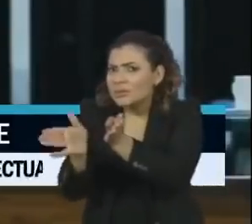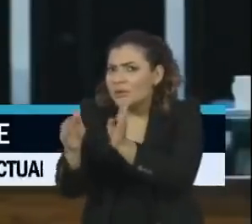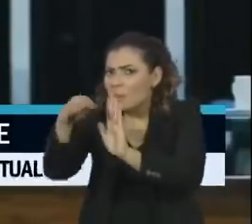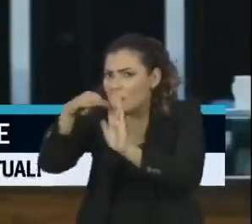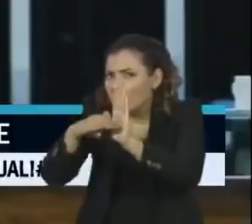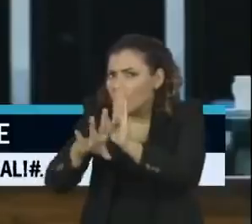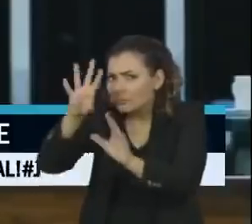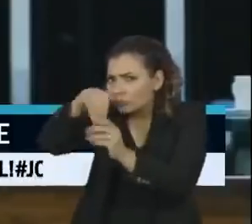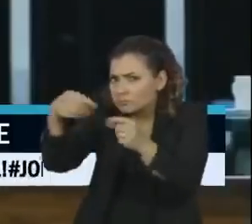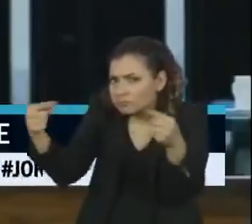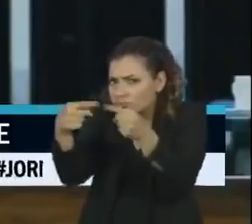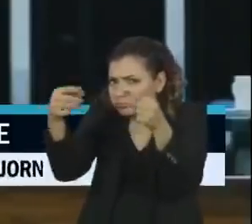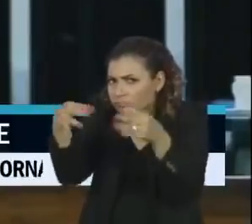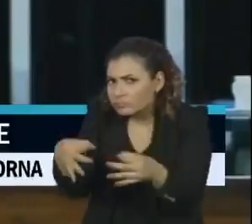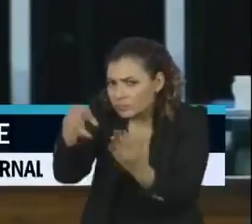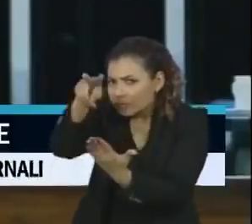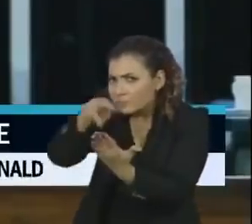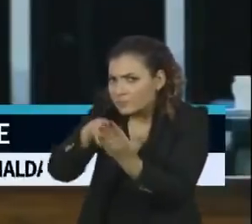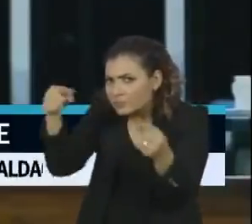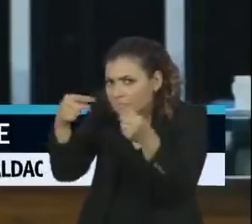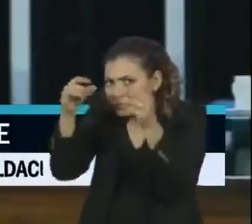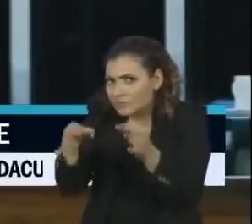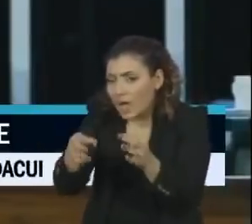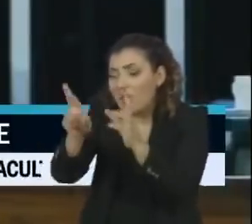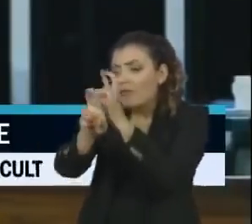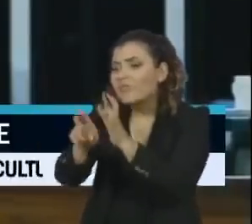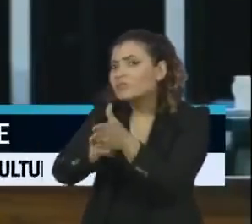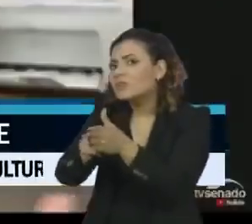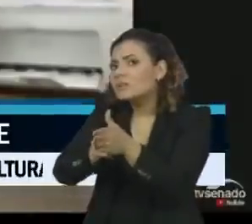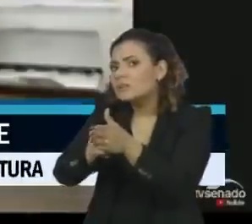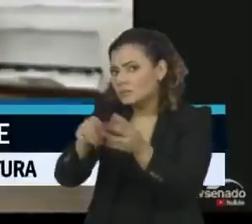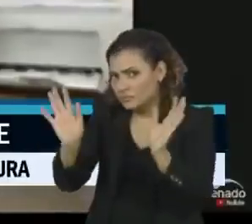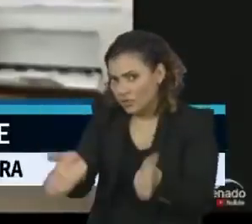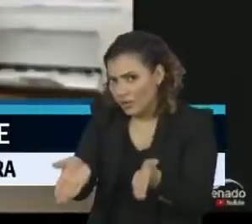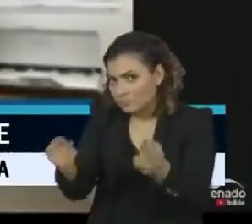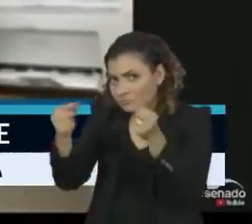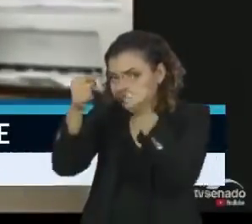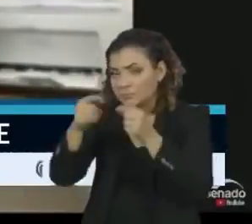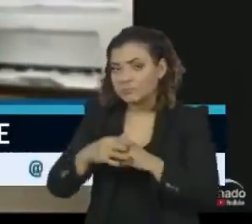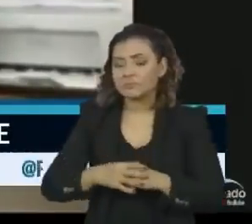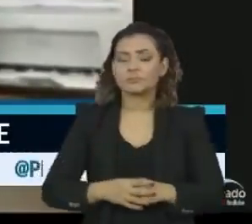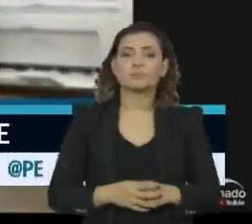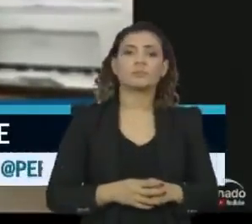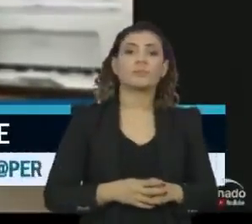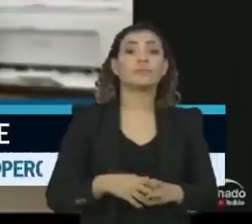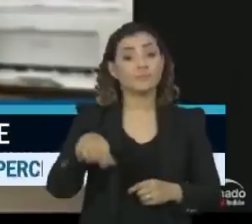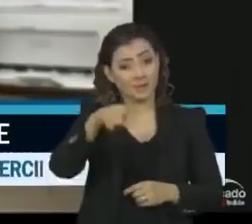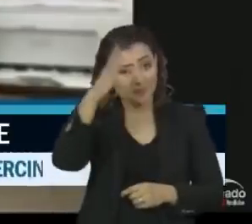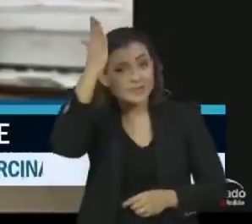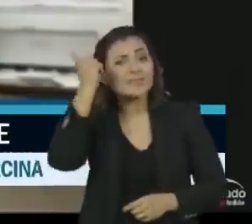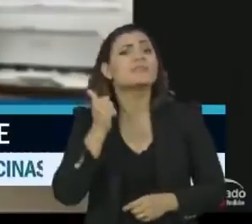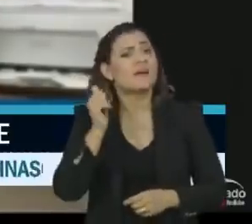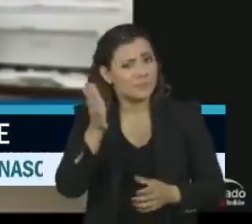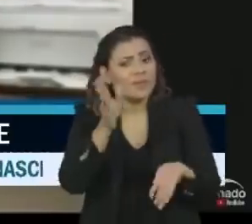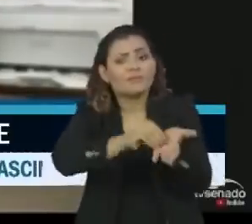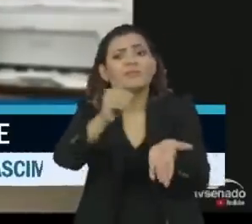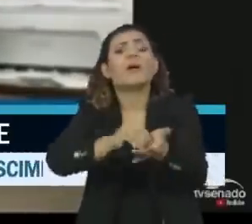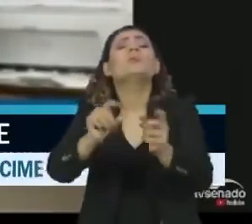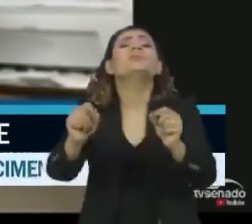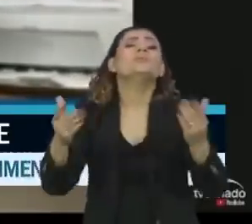regimento interno, como, por exemplo, o objeto de investigação definido. E a gente sabe que o que falta mesmo